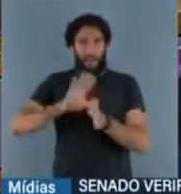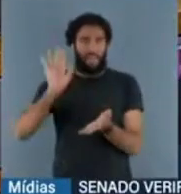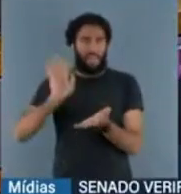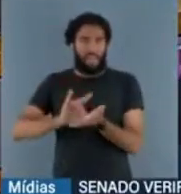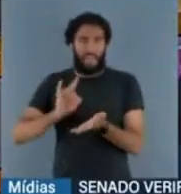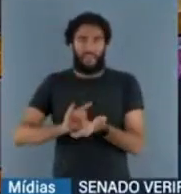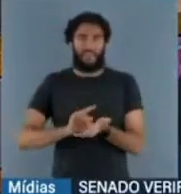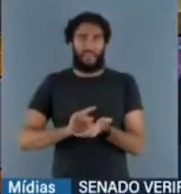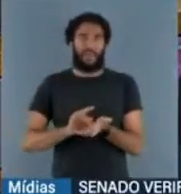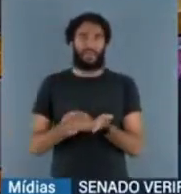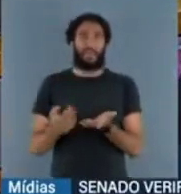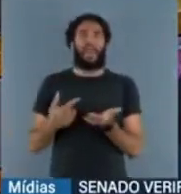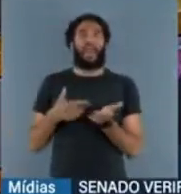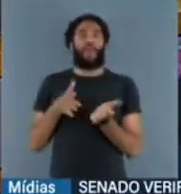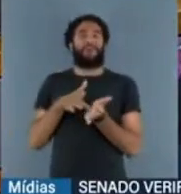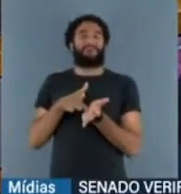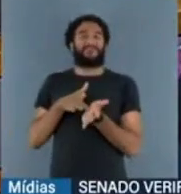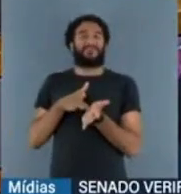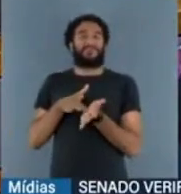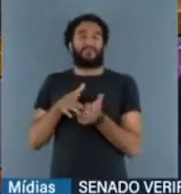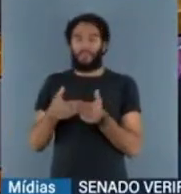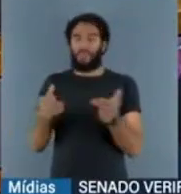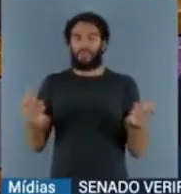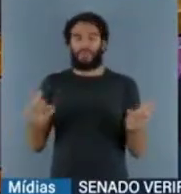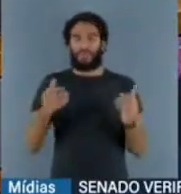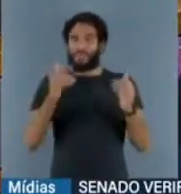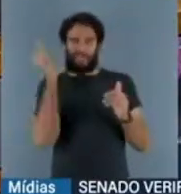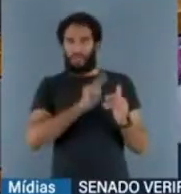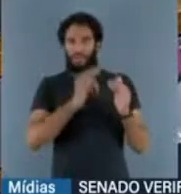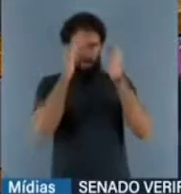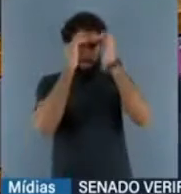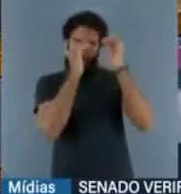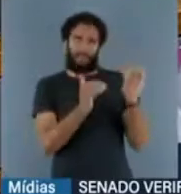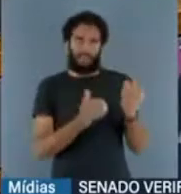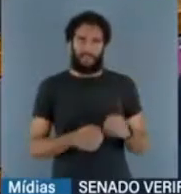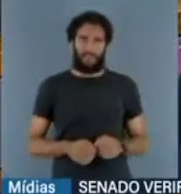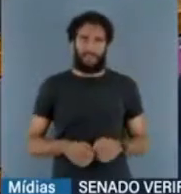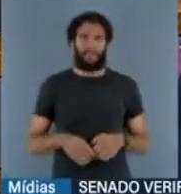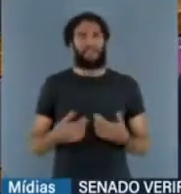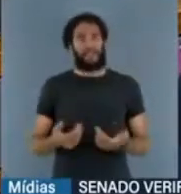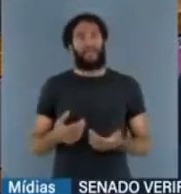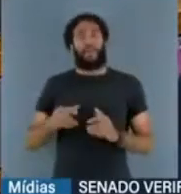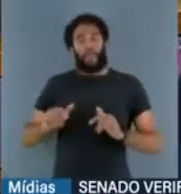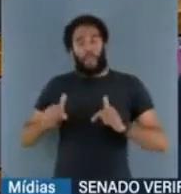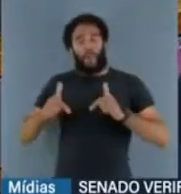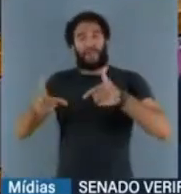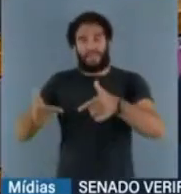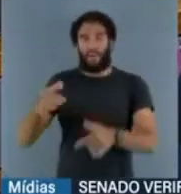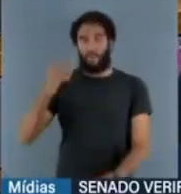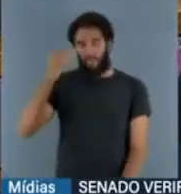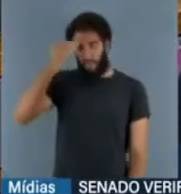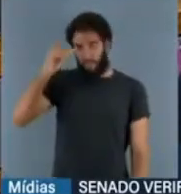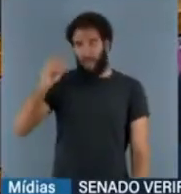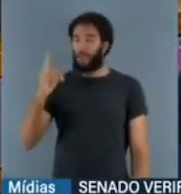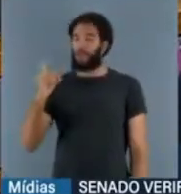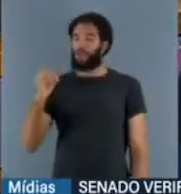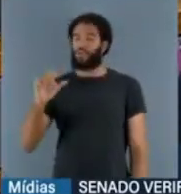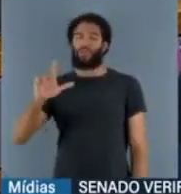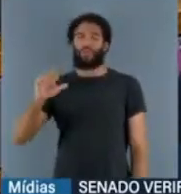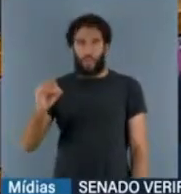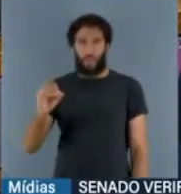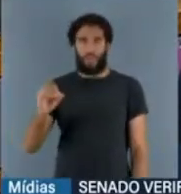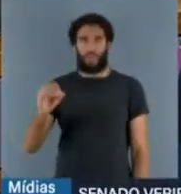álibi para aquilo que eles não cumpriram. Então, repito, uma ação deliberada, dolosa, de facilitação do atentado